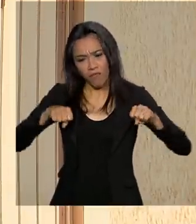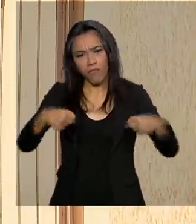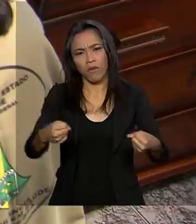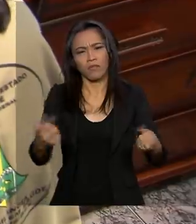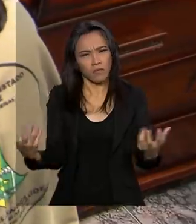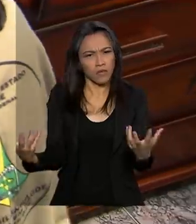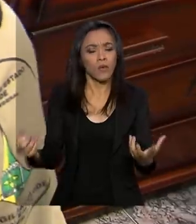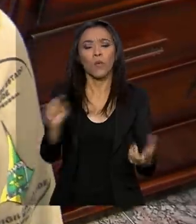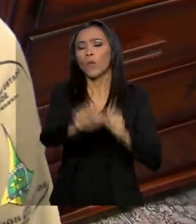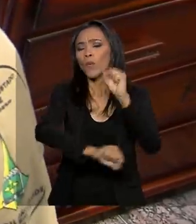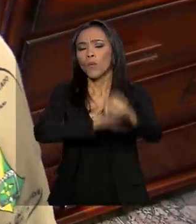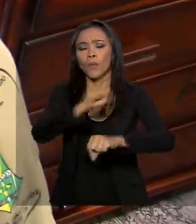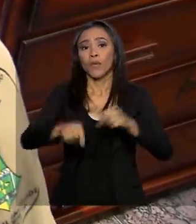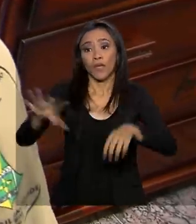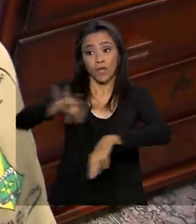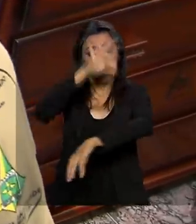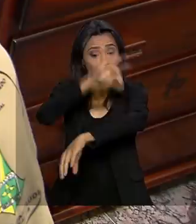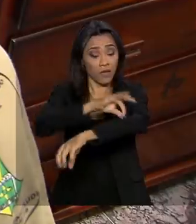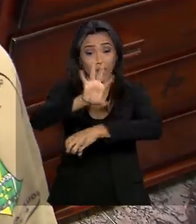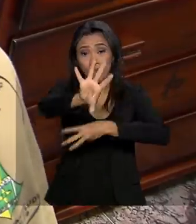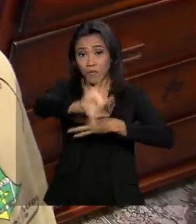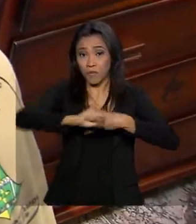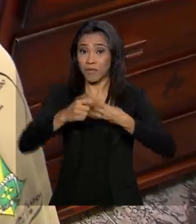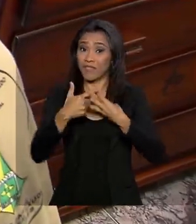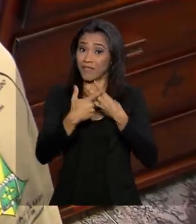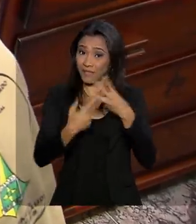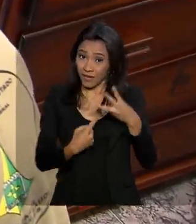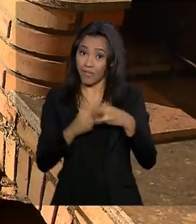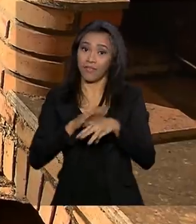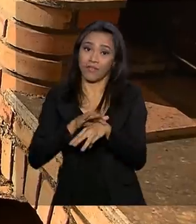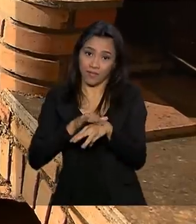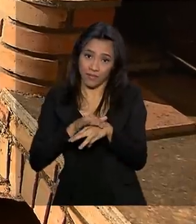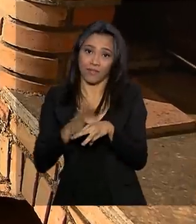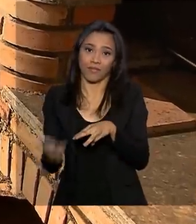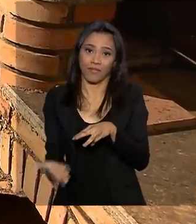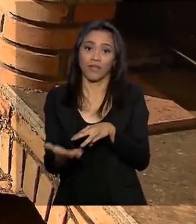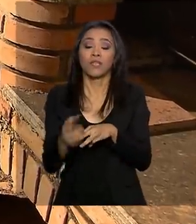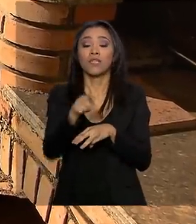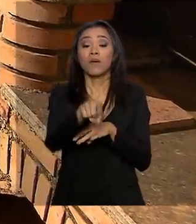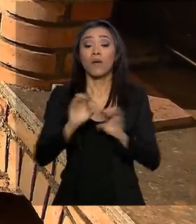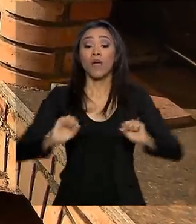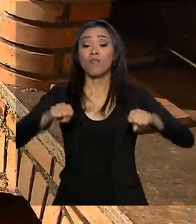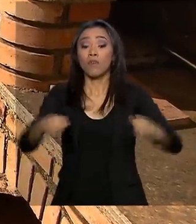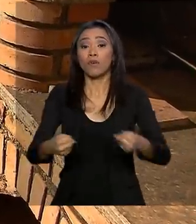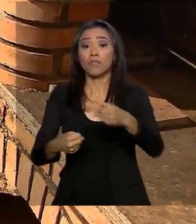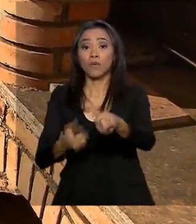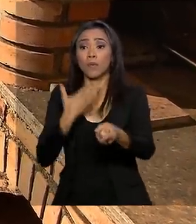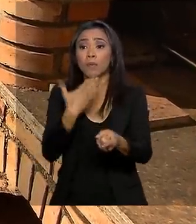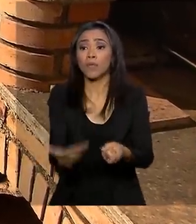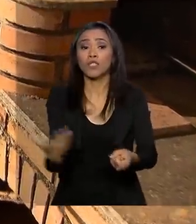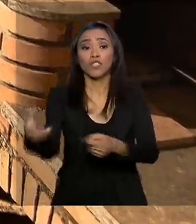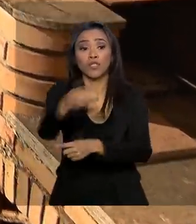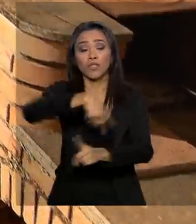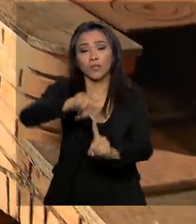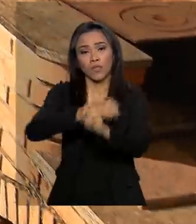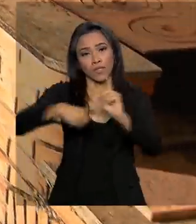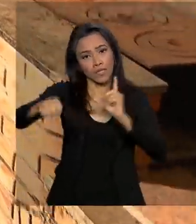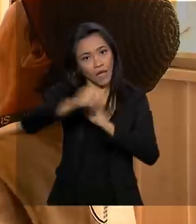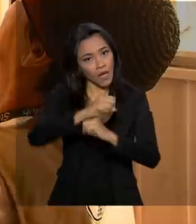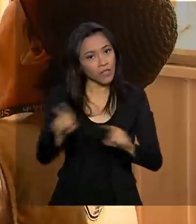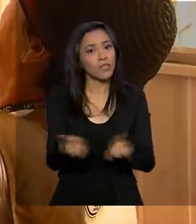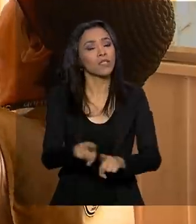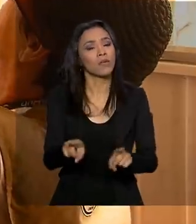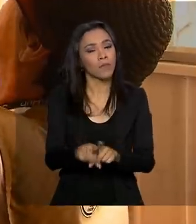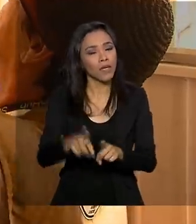aegypti, que transmite dengue, zika e chikungunya. A iniciativa reforça o apelo à sociedade e às gestores